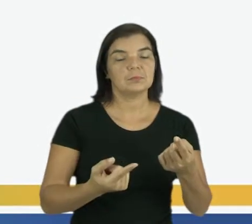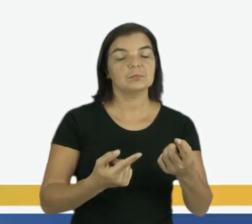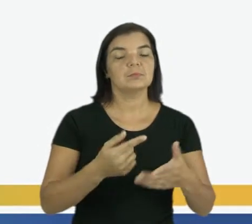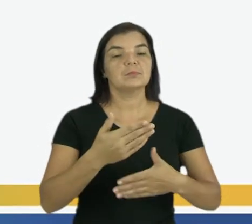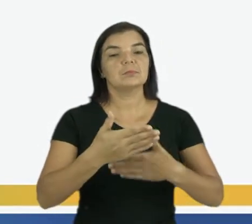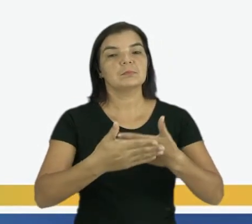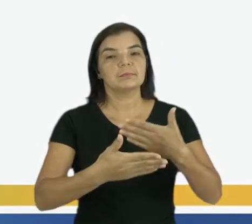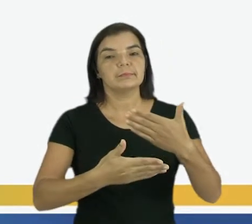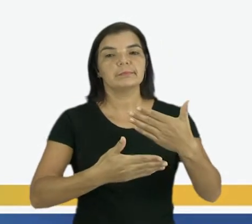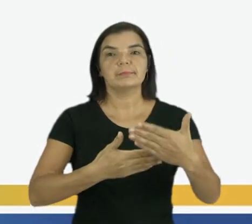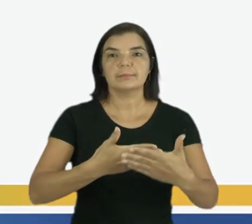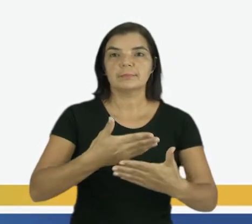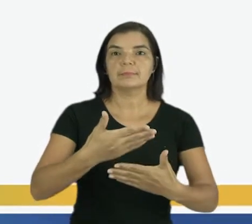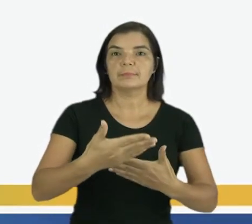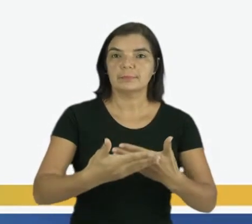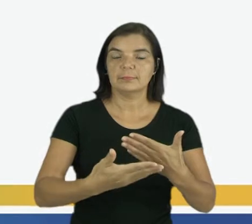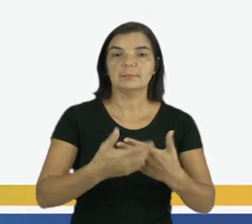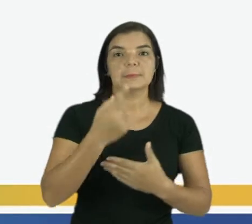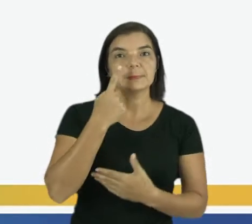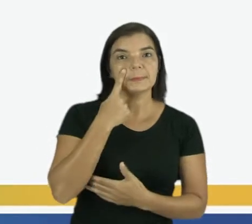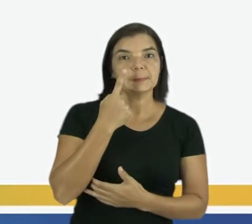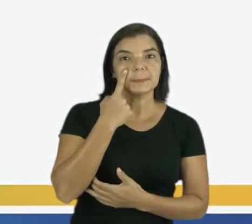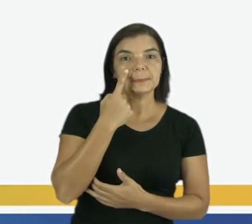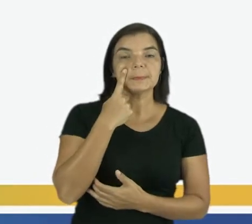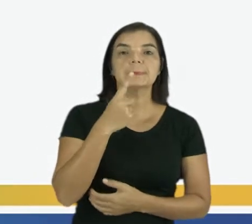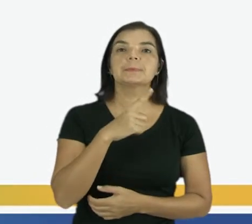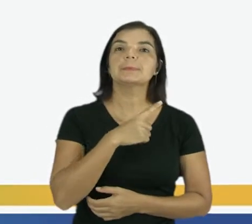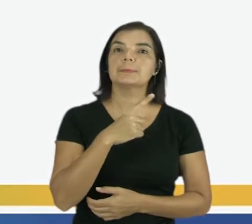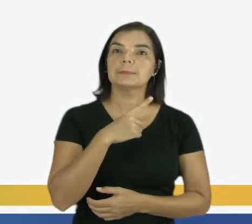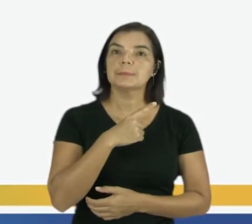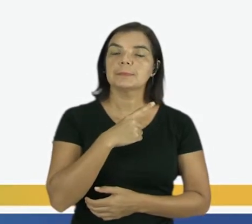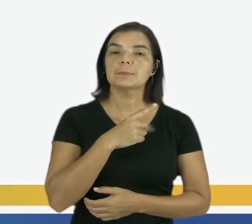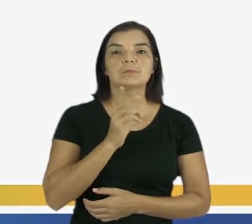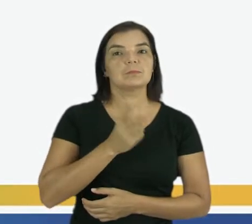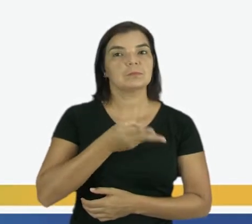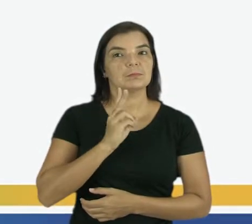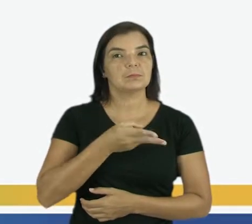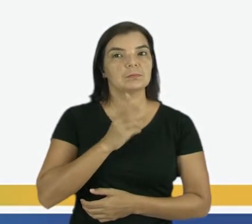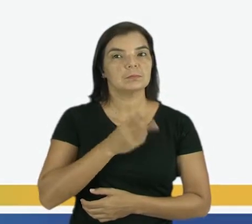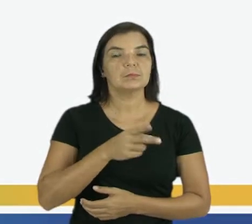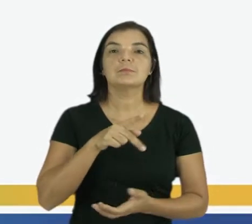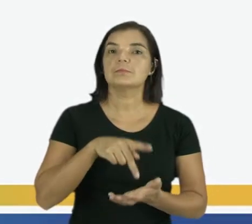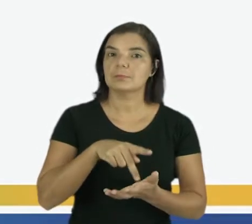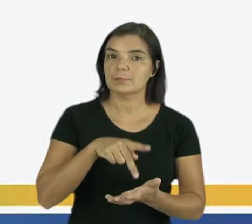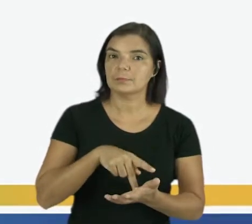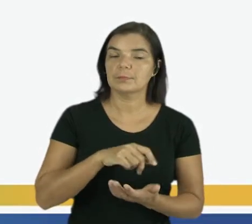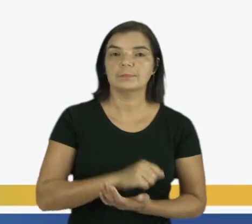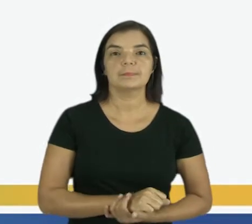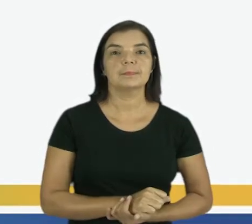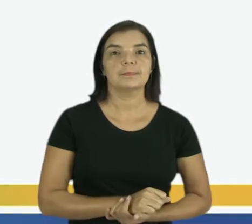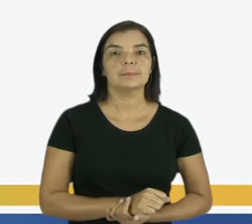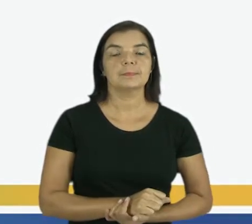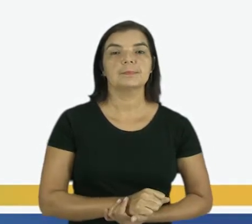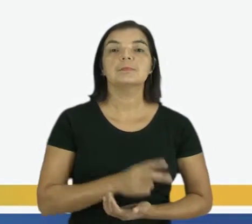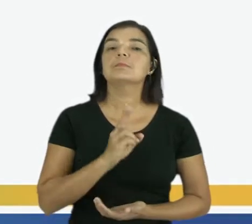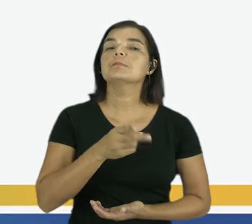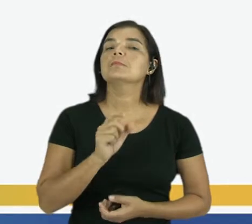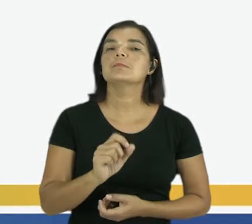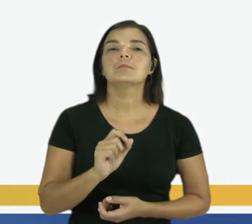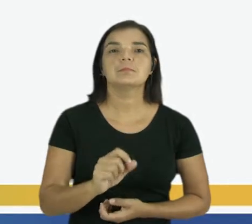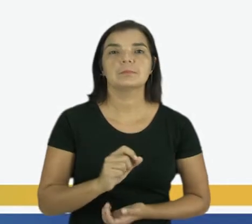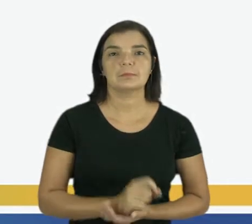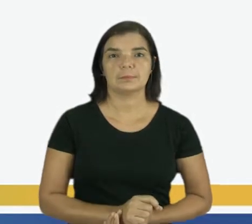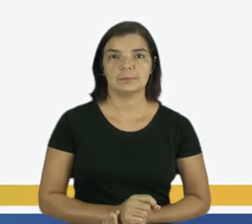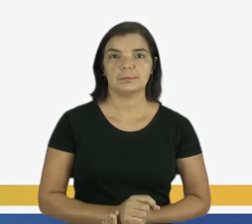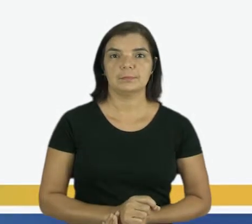lentamente. Observem que também tem algumas permanências, não é mesmo? O que é que permanecem?